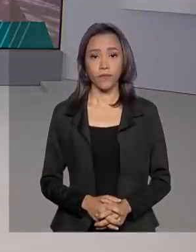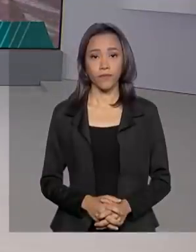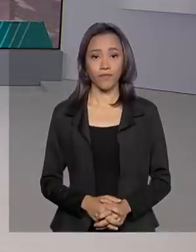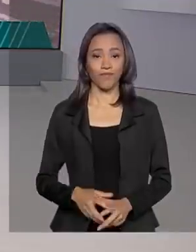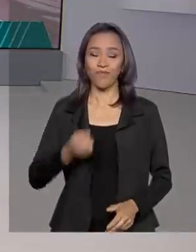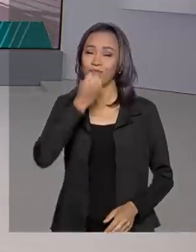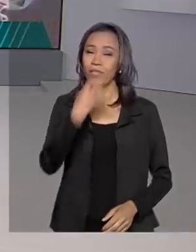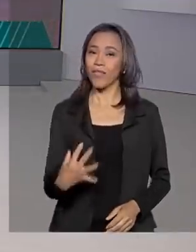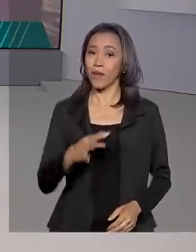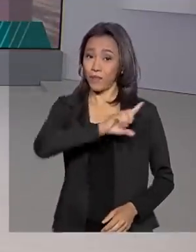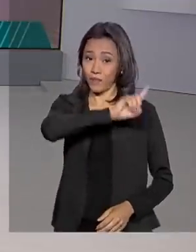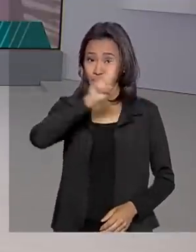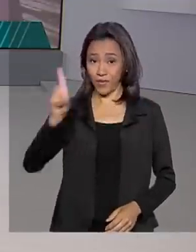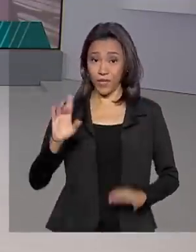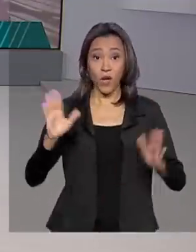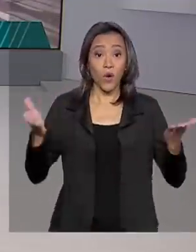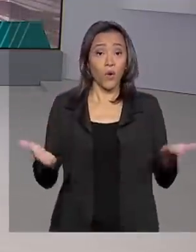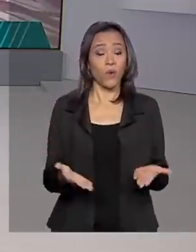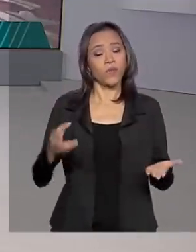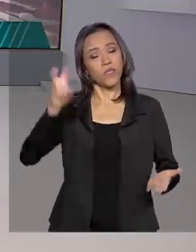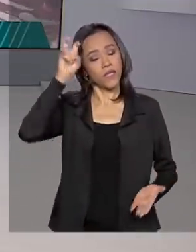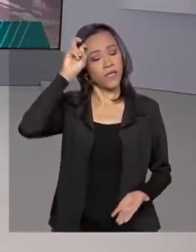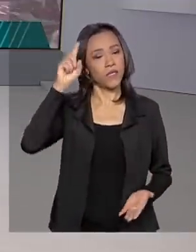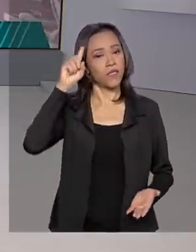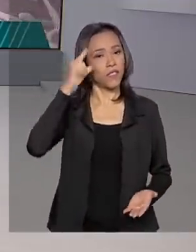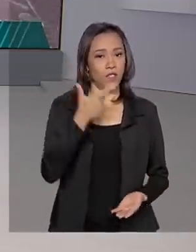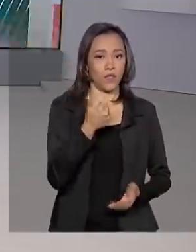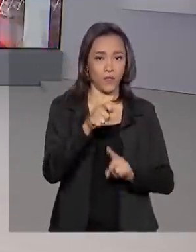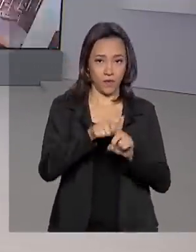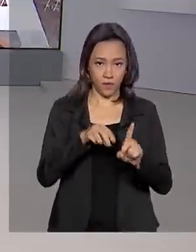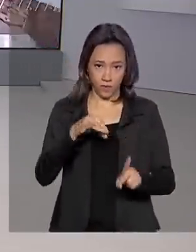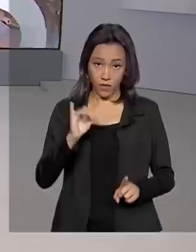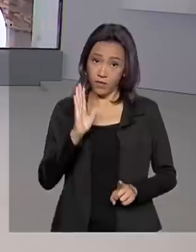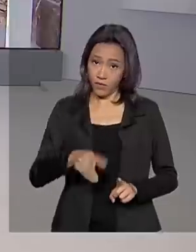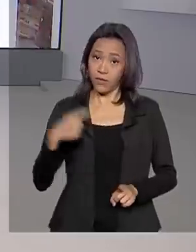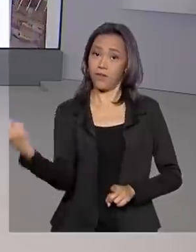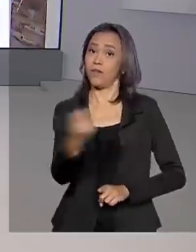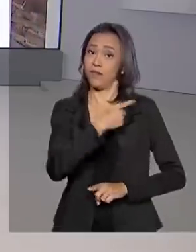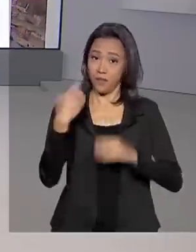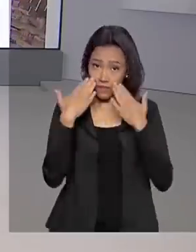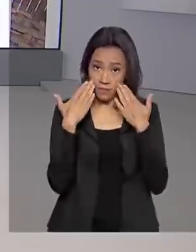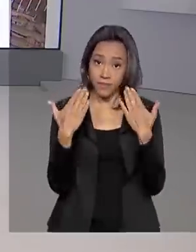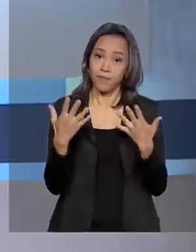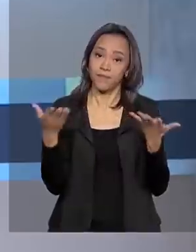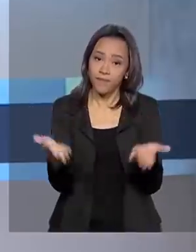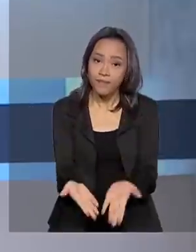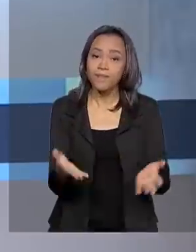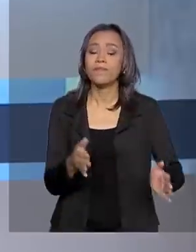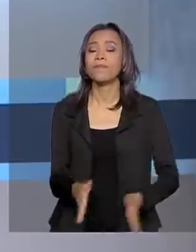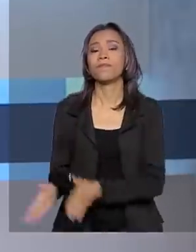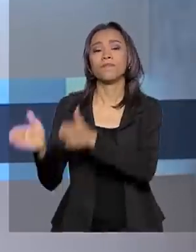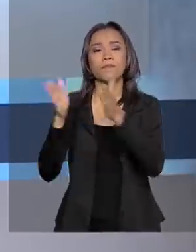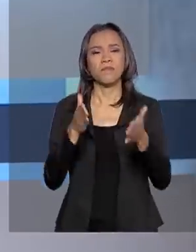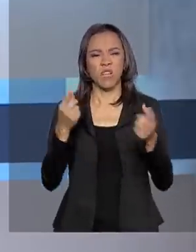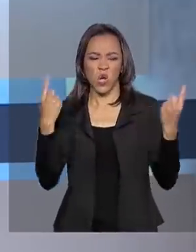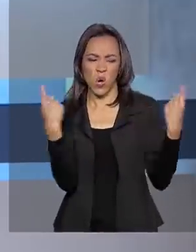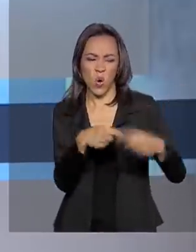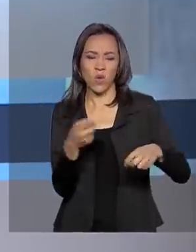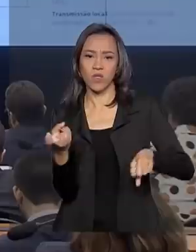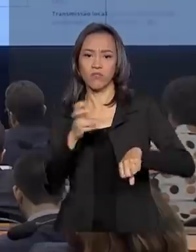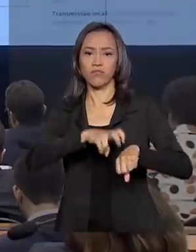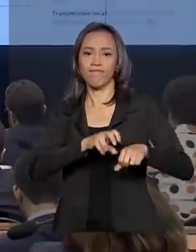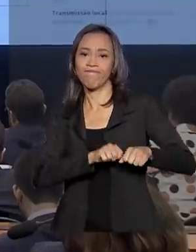Bom dia, hoje é quinta-feira, 12 de março, já estamos no ar com o Brasil em dia. Combate ao